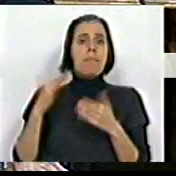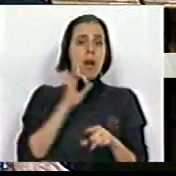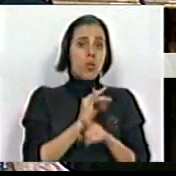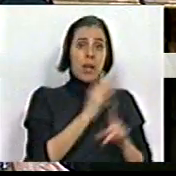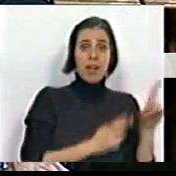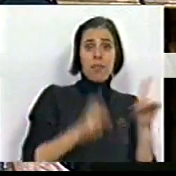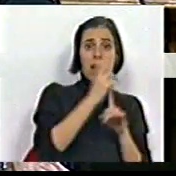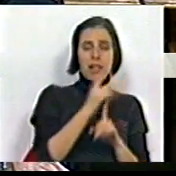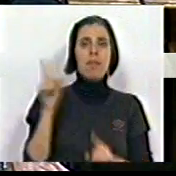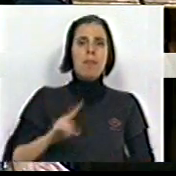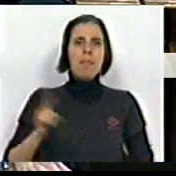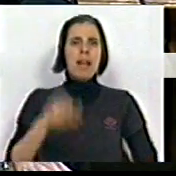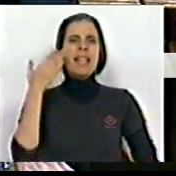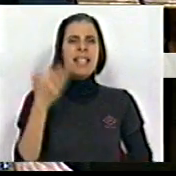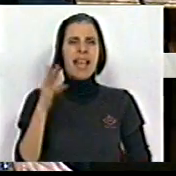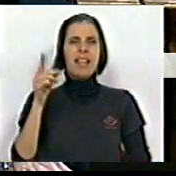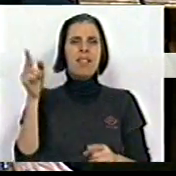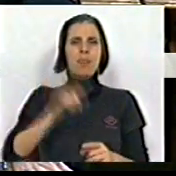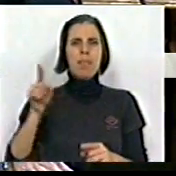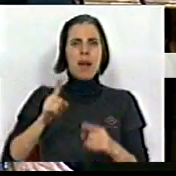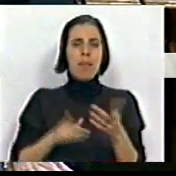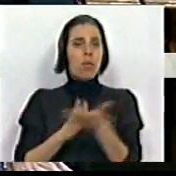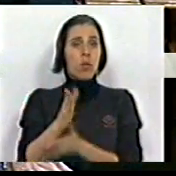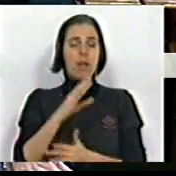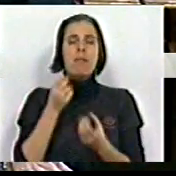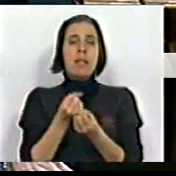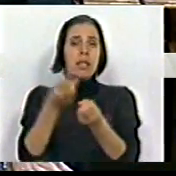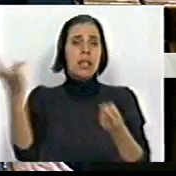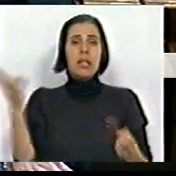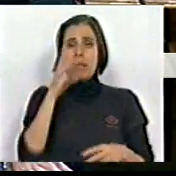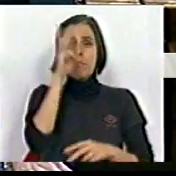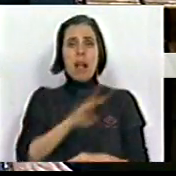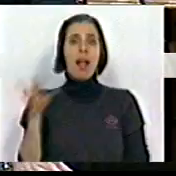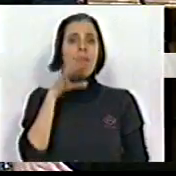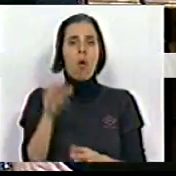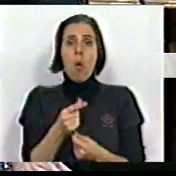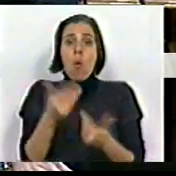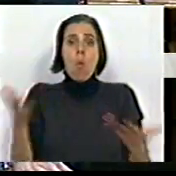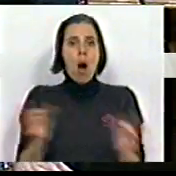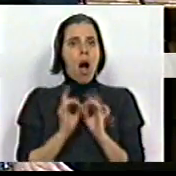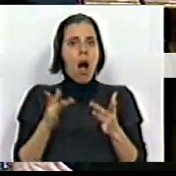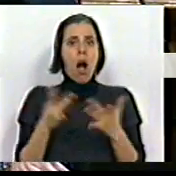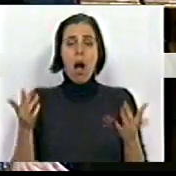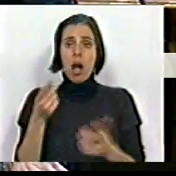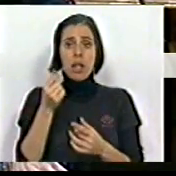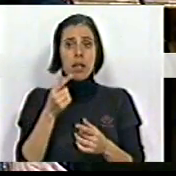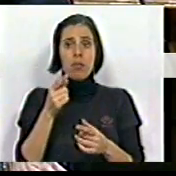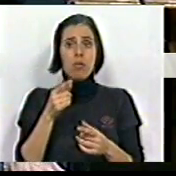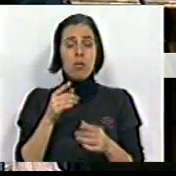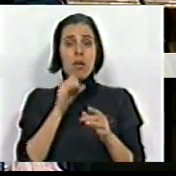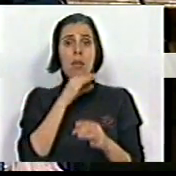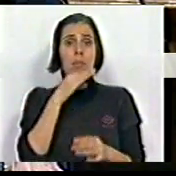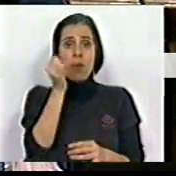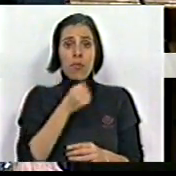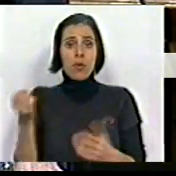inflação pela sétima vez consecutiva. Milhares de famílias, Senhor Ministro, não têm dinheiro para a internet, nem têm dinheiro para